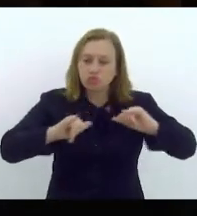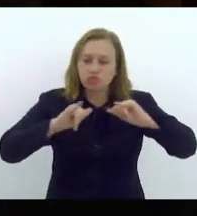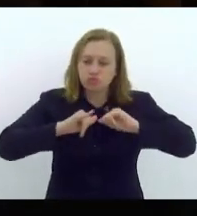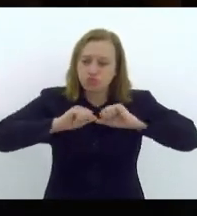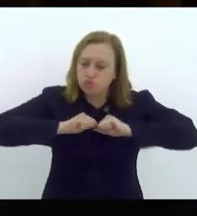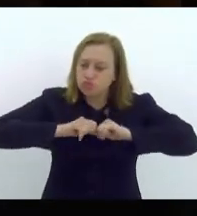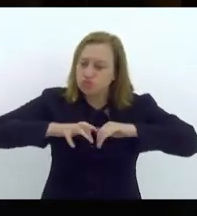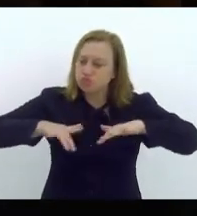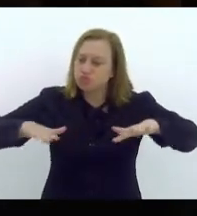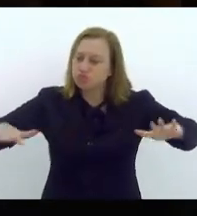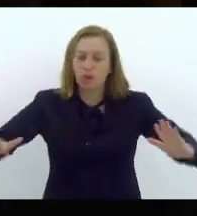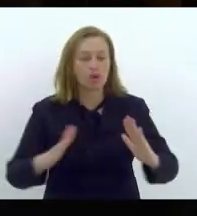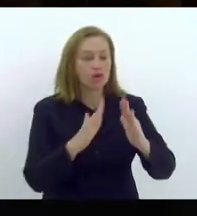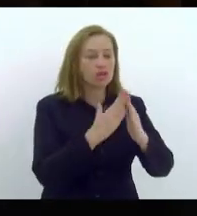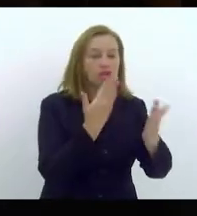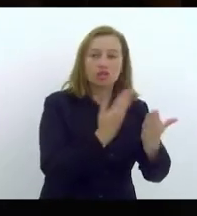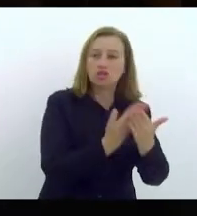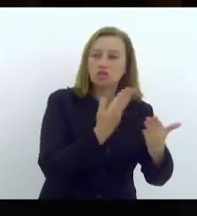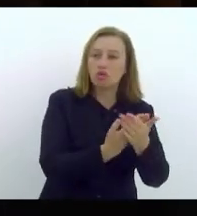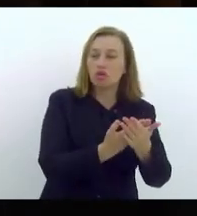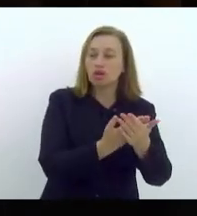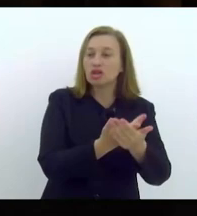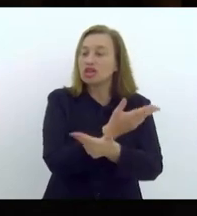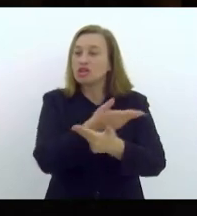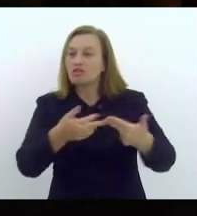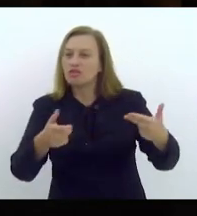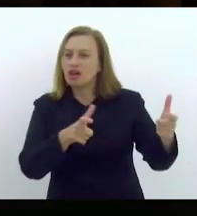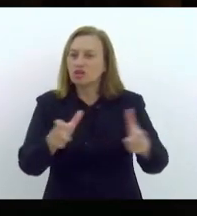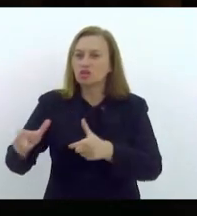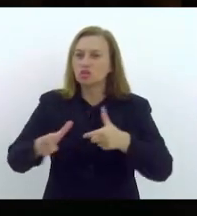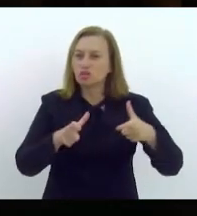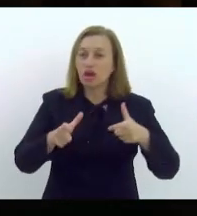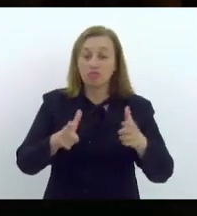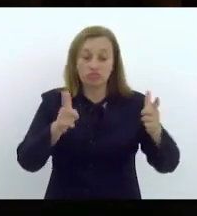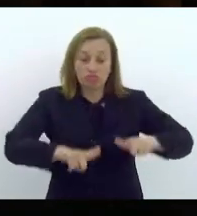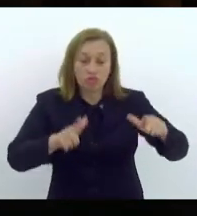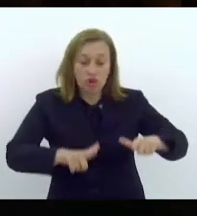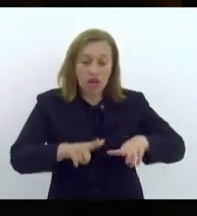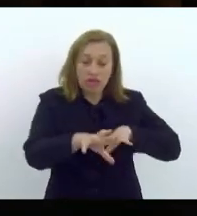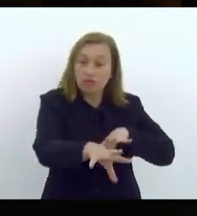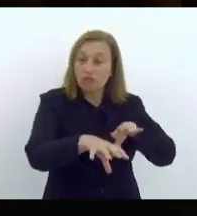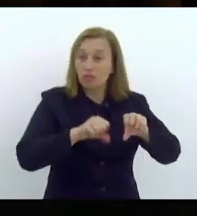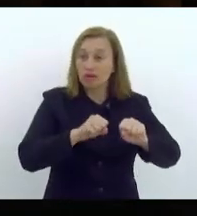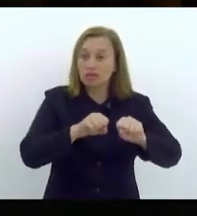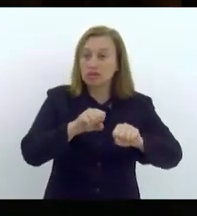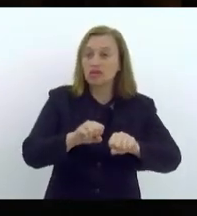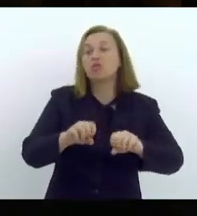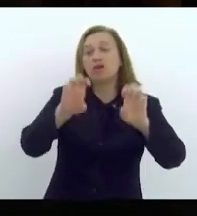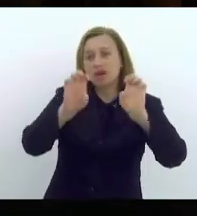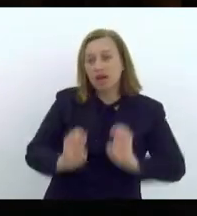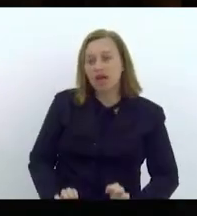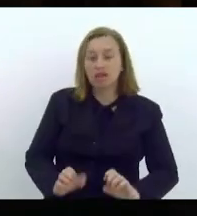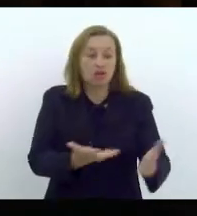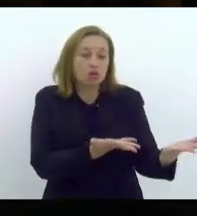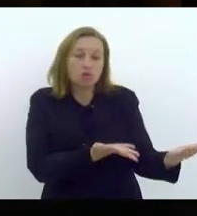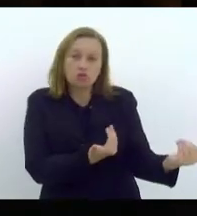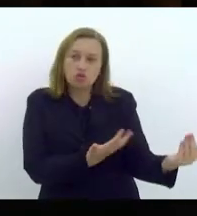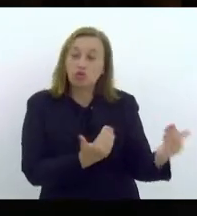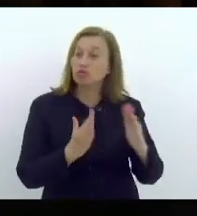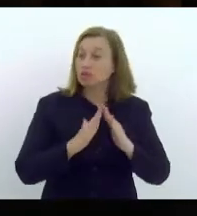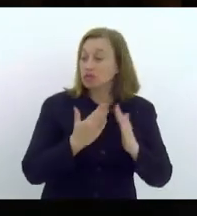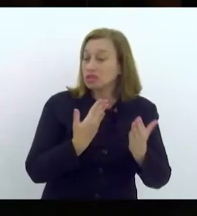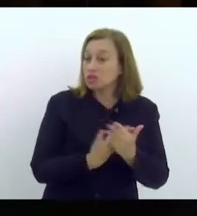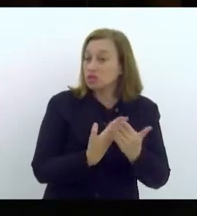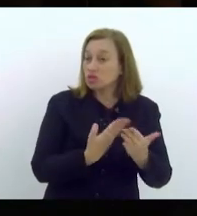escolas, que são os espaços de formação ética desses jovens. A gente,